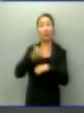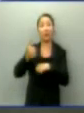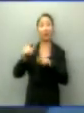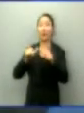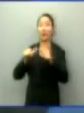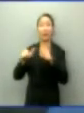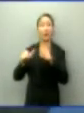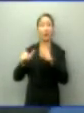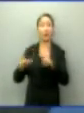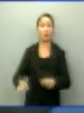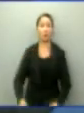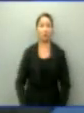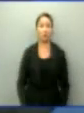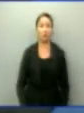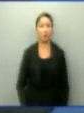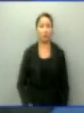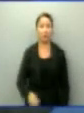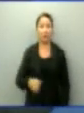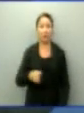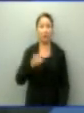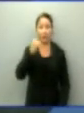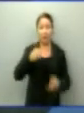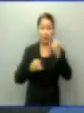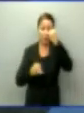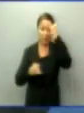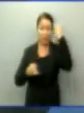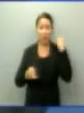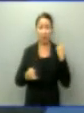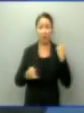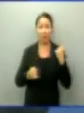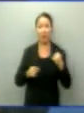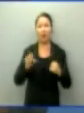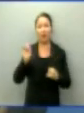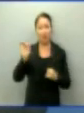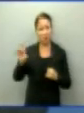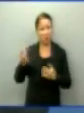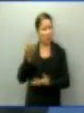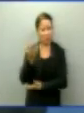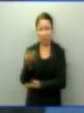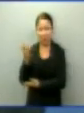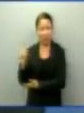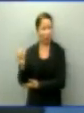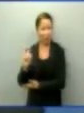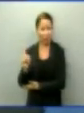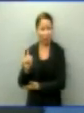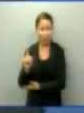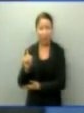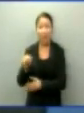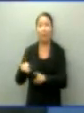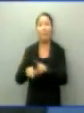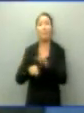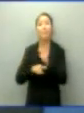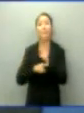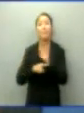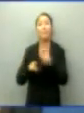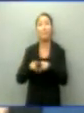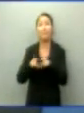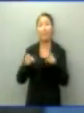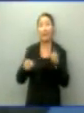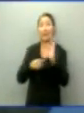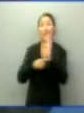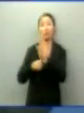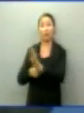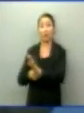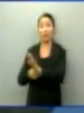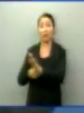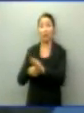Isso não é assistencialismo, isso é dar dignidade para as famílias no estado produtor, campeão de produção de grãos e onde falta o arroz